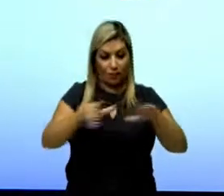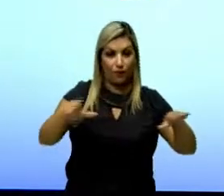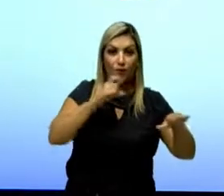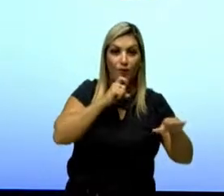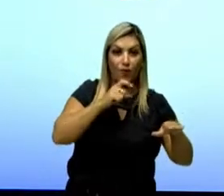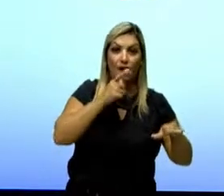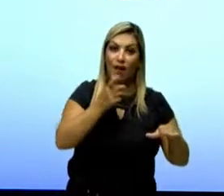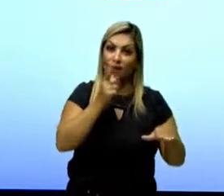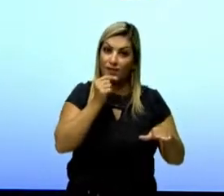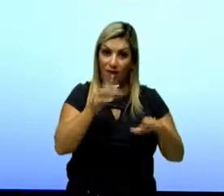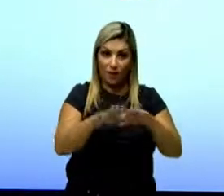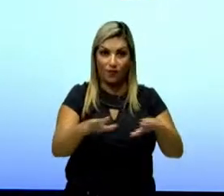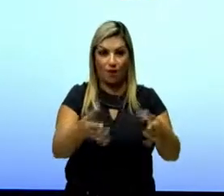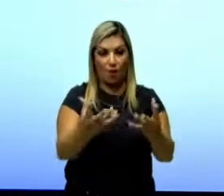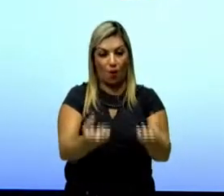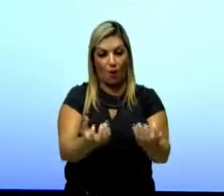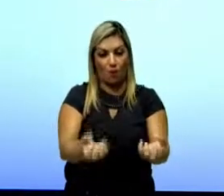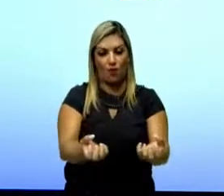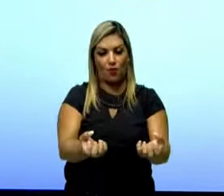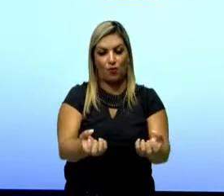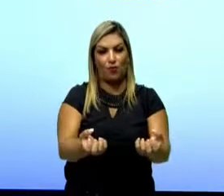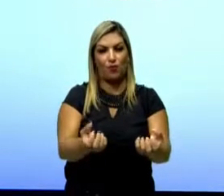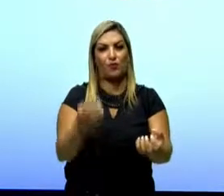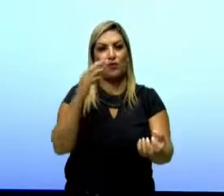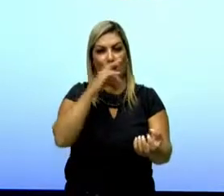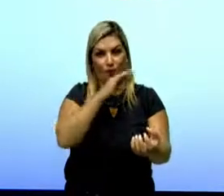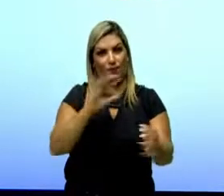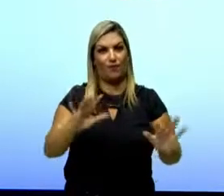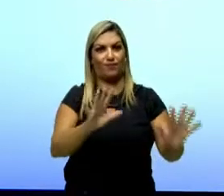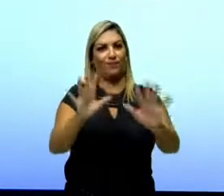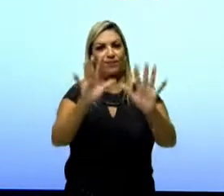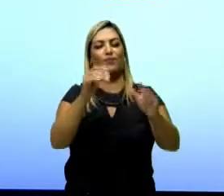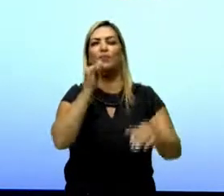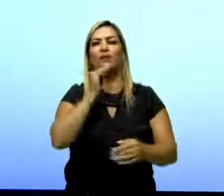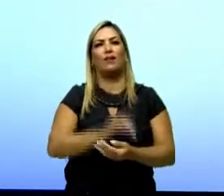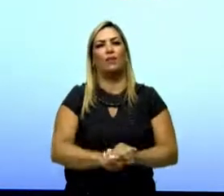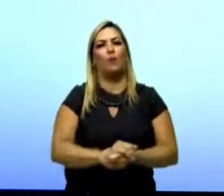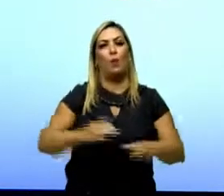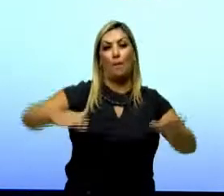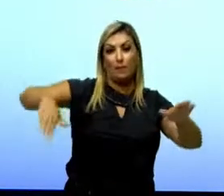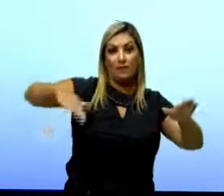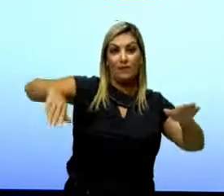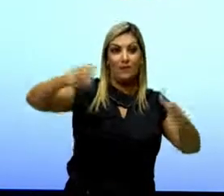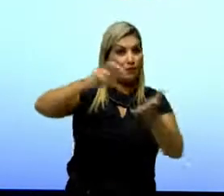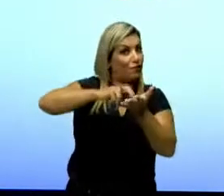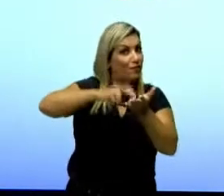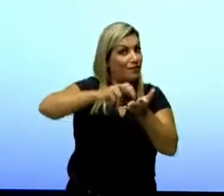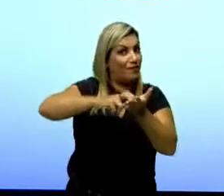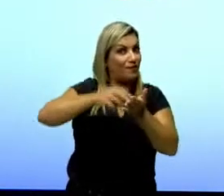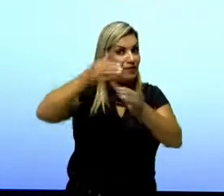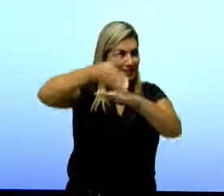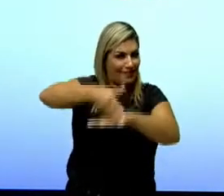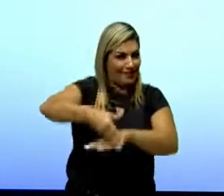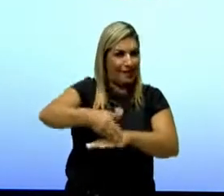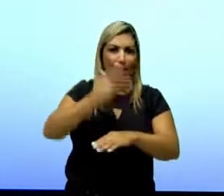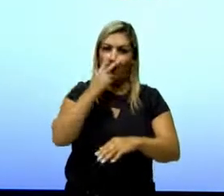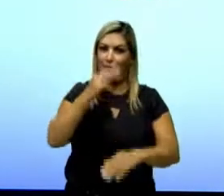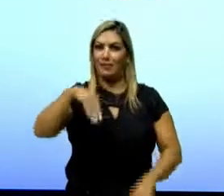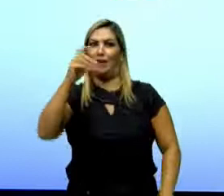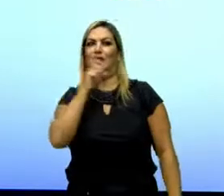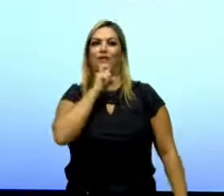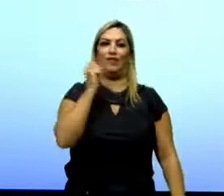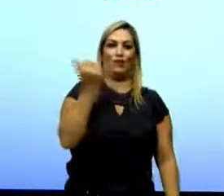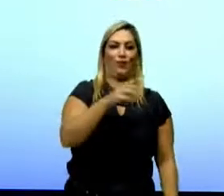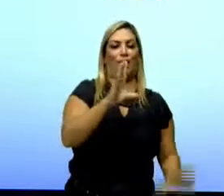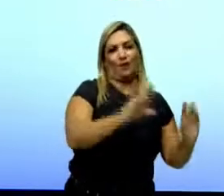esse calor e vai eliminar. Um outro exemplo. Se você entra na piscina no período da manhã, ela parece estar bem mais fria do